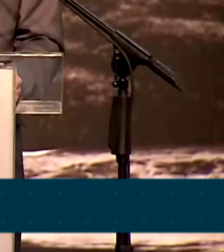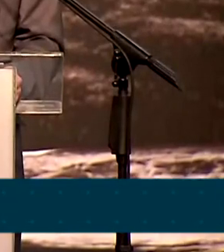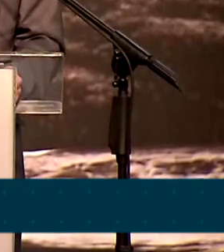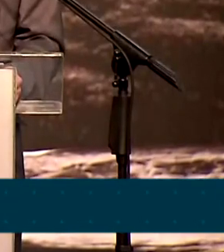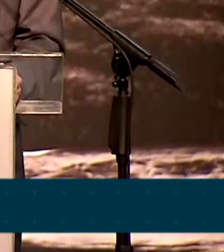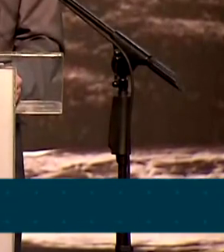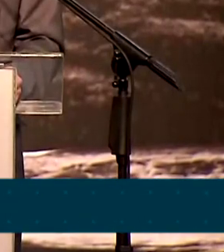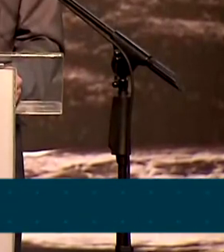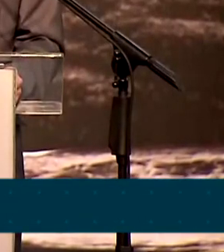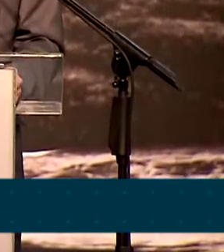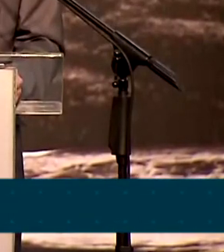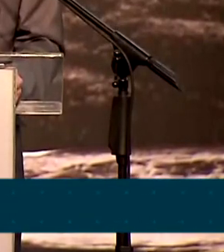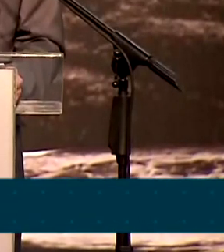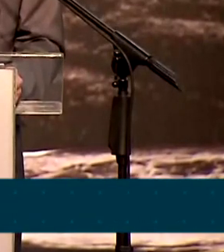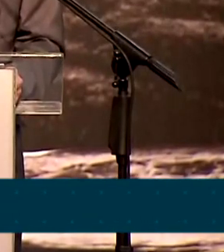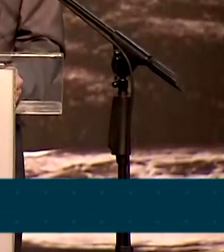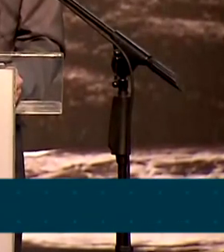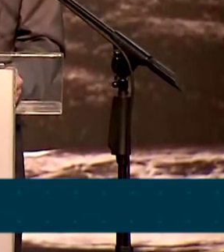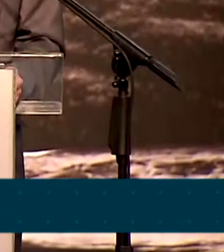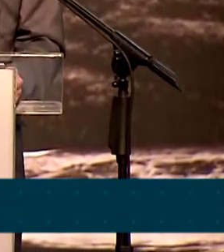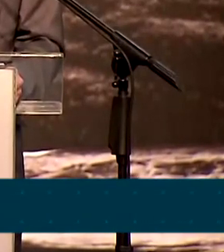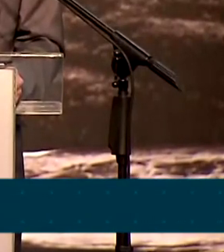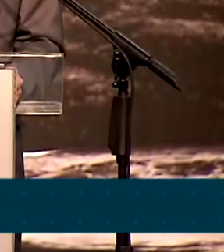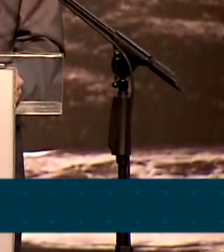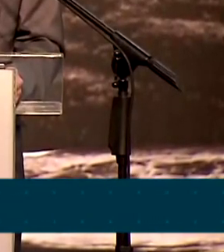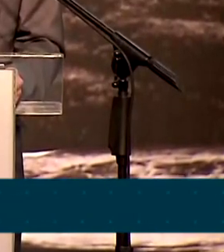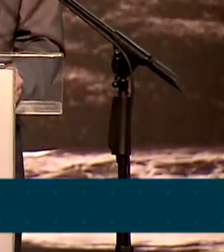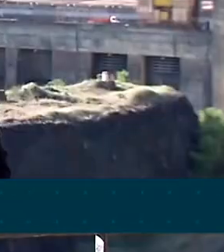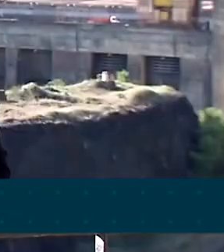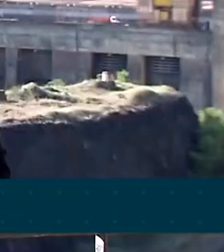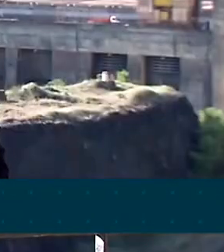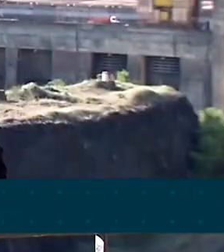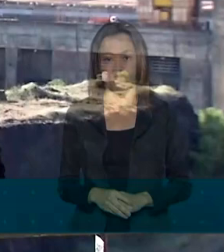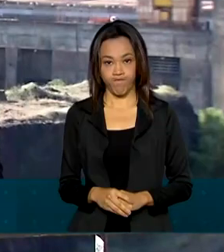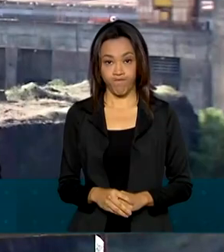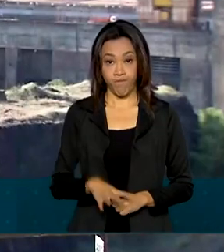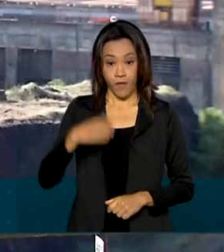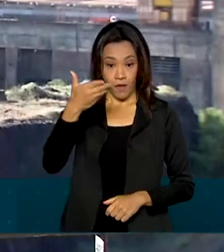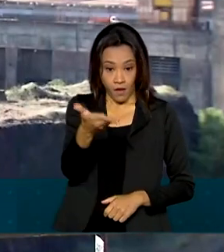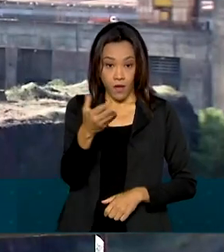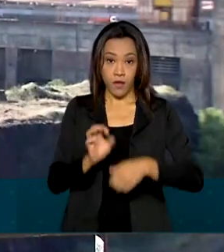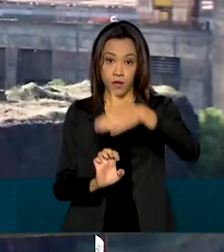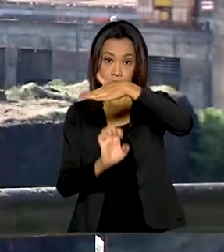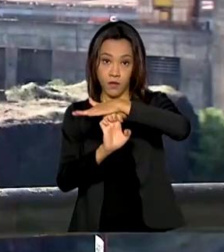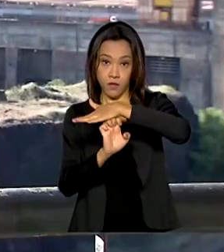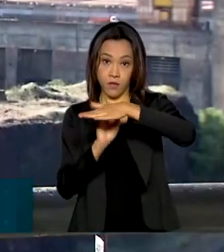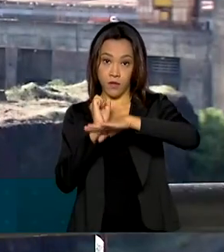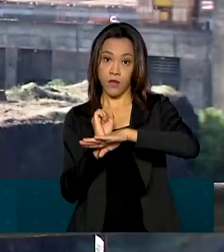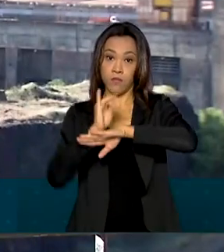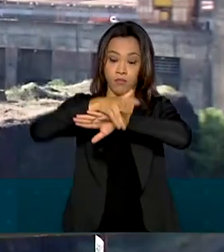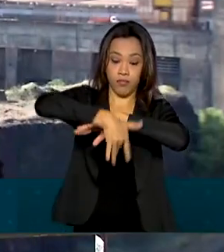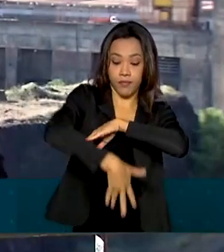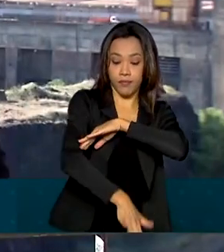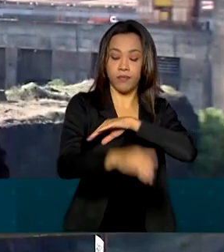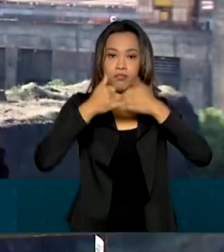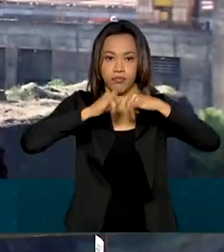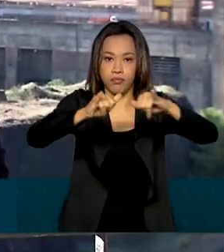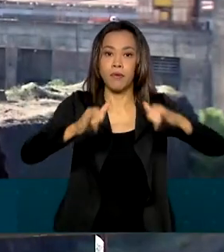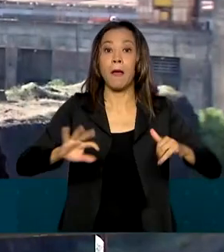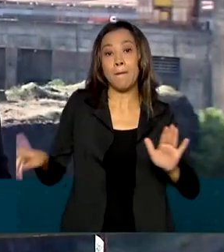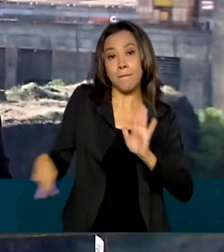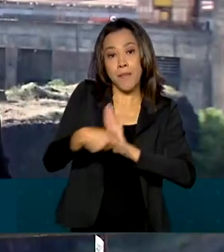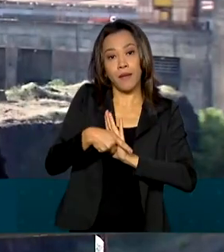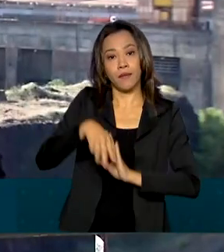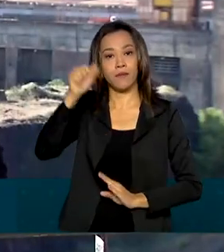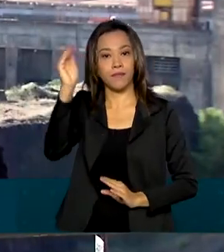austeridade na gestão dos recursos públicos. A Itaipu é uma empresa binacional, pertence ao Brasil